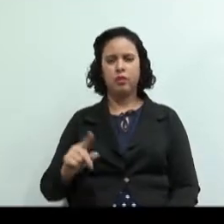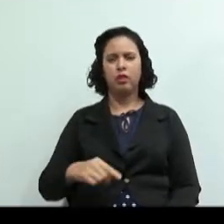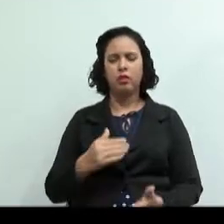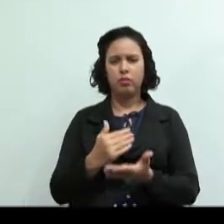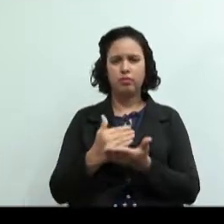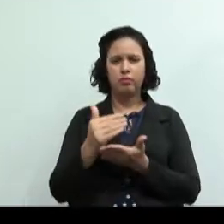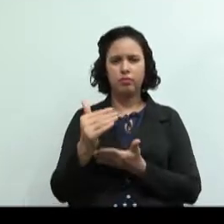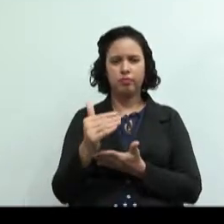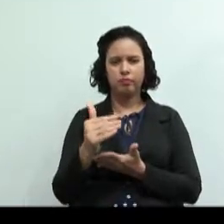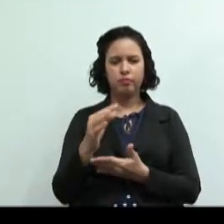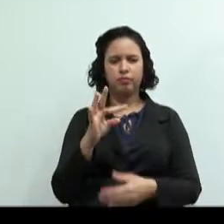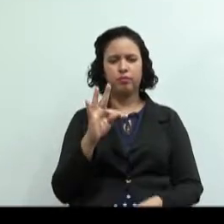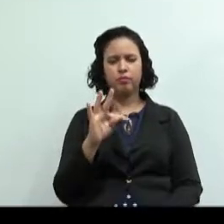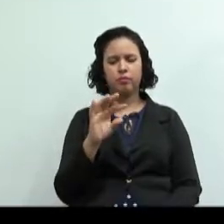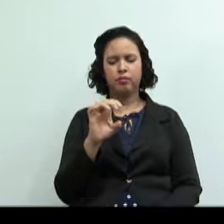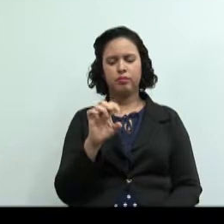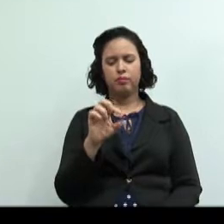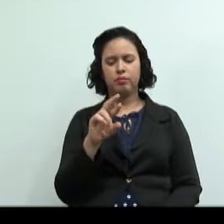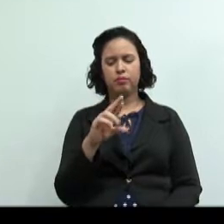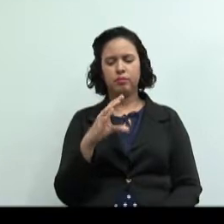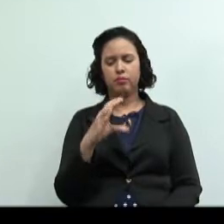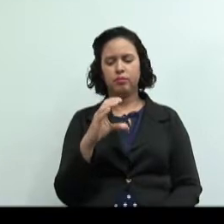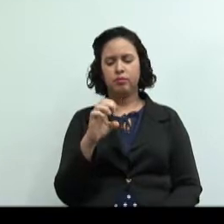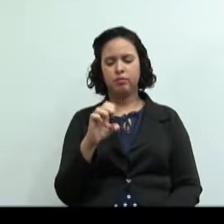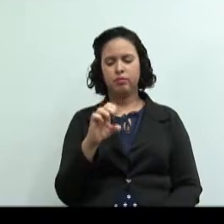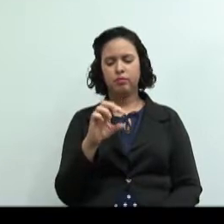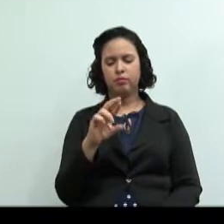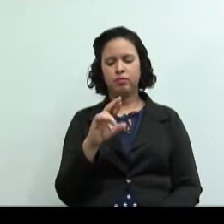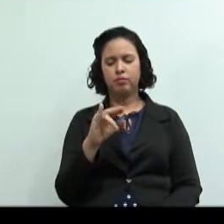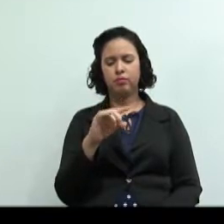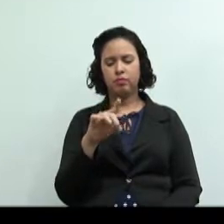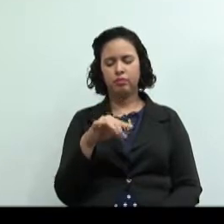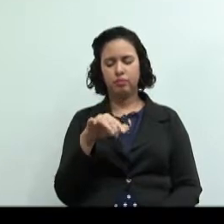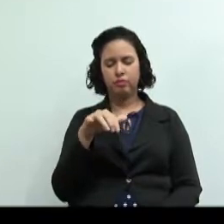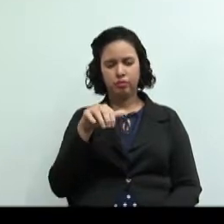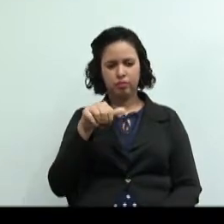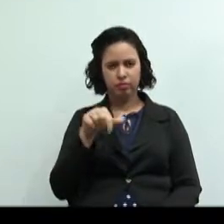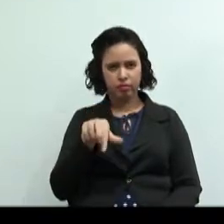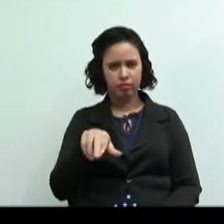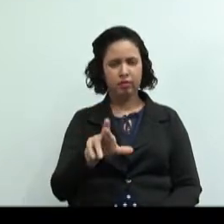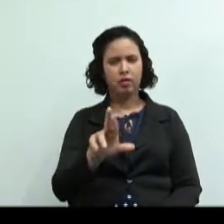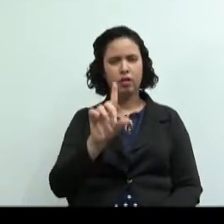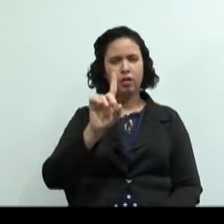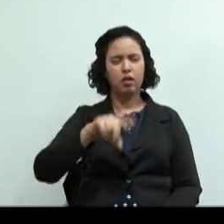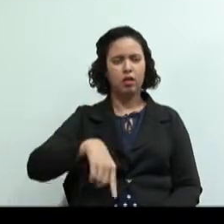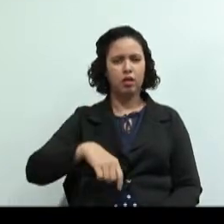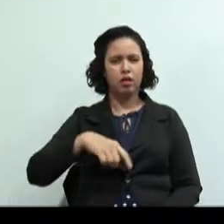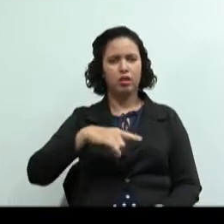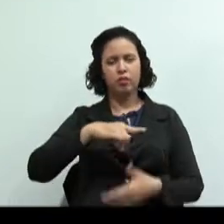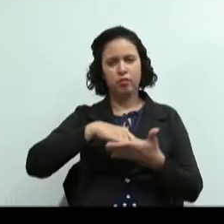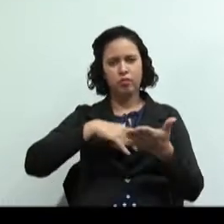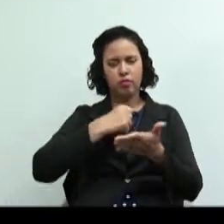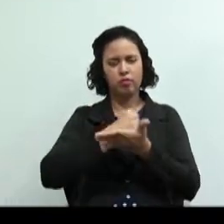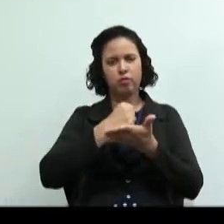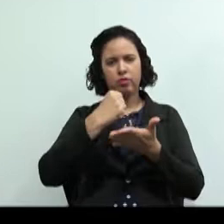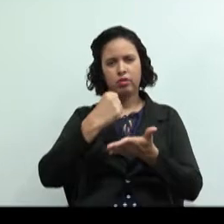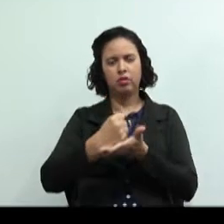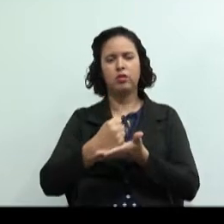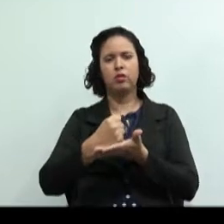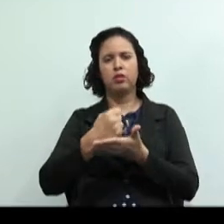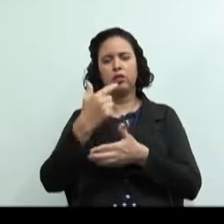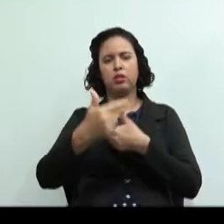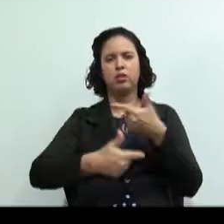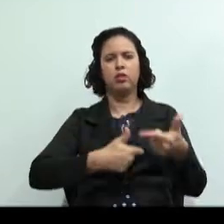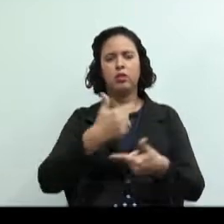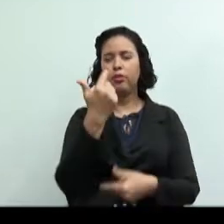o que é terceirizar pessoal é contratar determinados serviços de fora elas deixaram de ter aquele profissional e